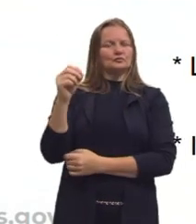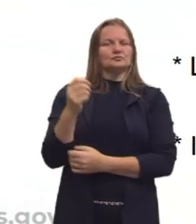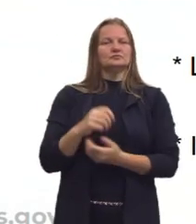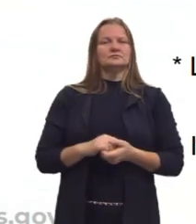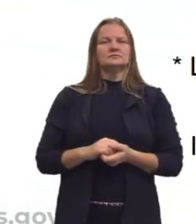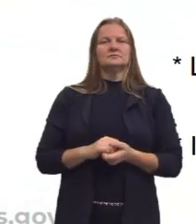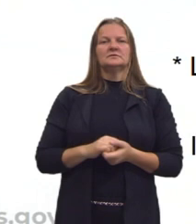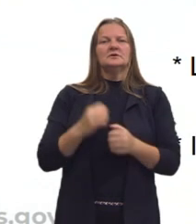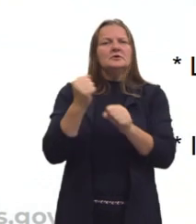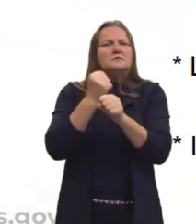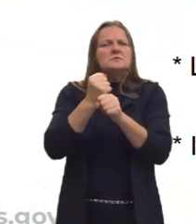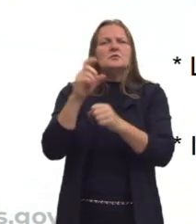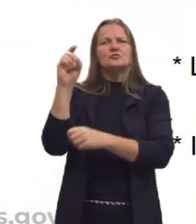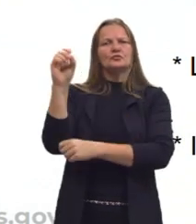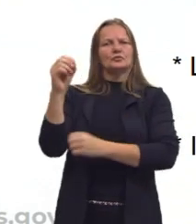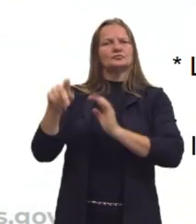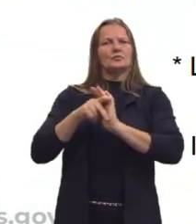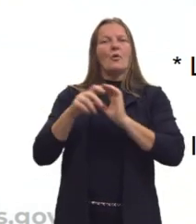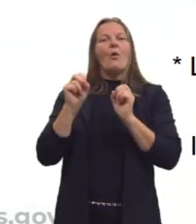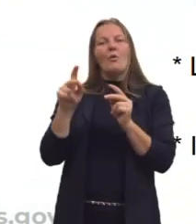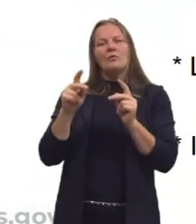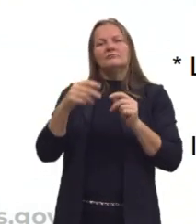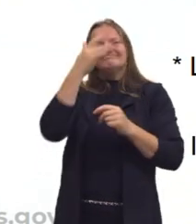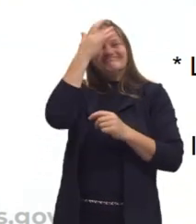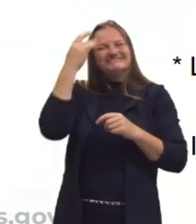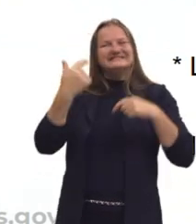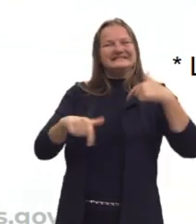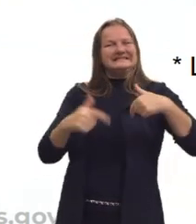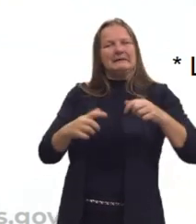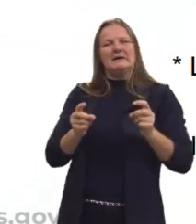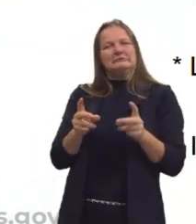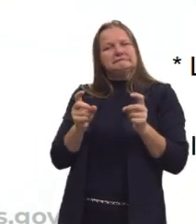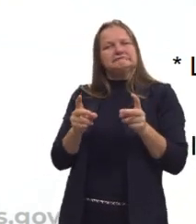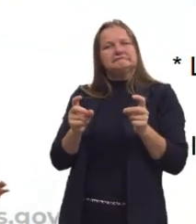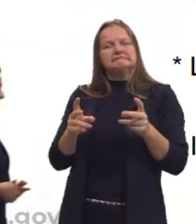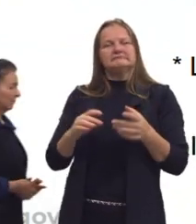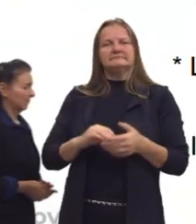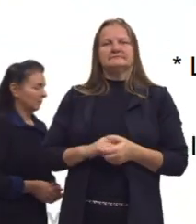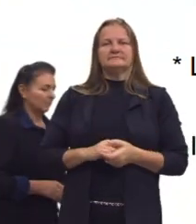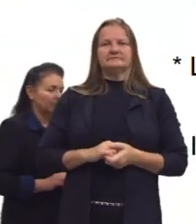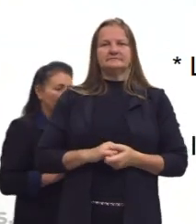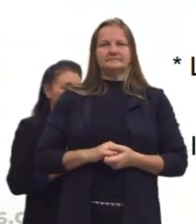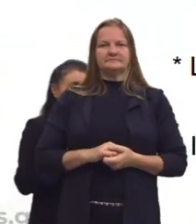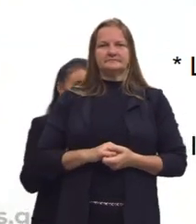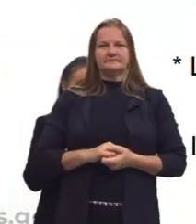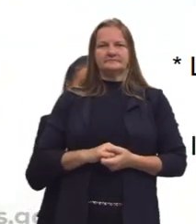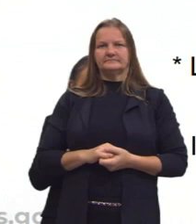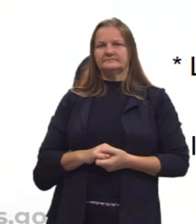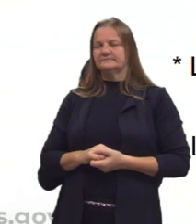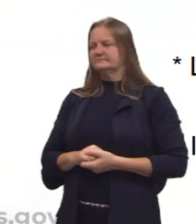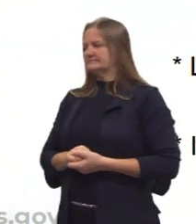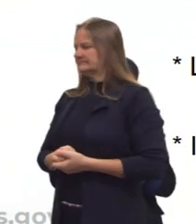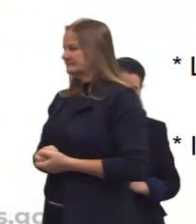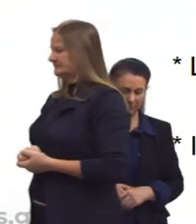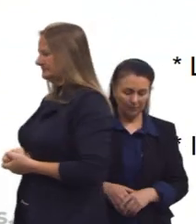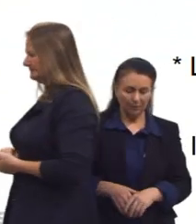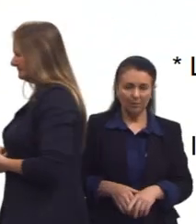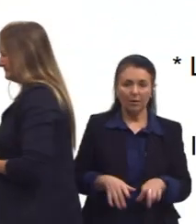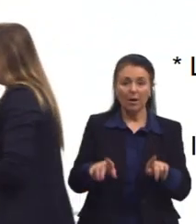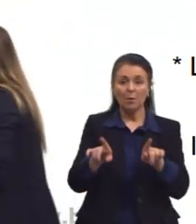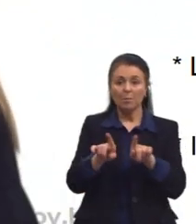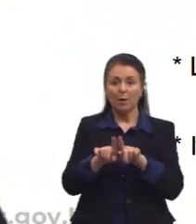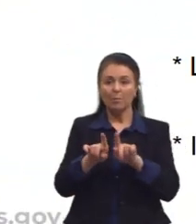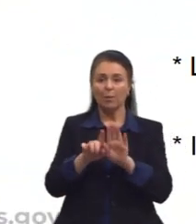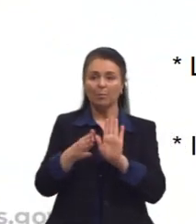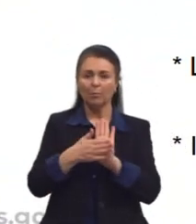dos meios de produção, ou você vende a força de trabalho, né? Ele alega que, mesmo apesar das propostas